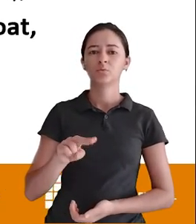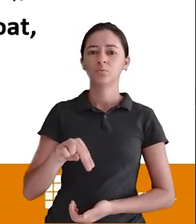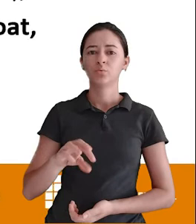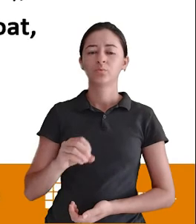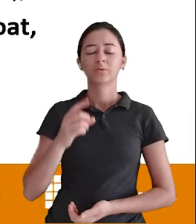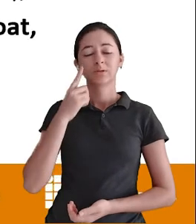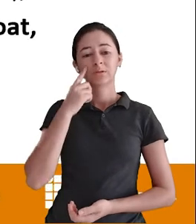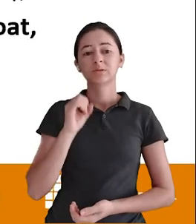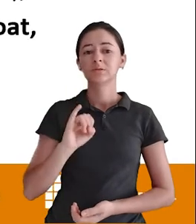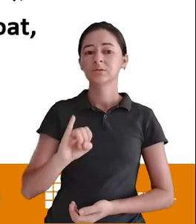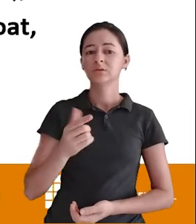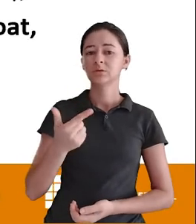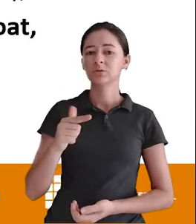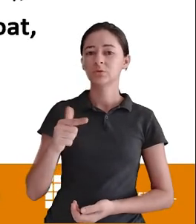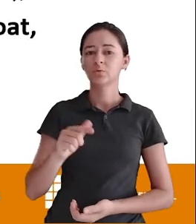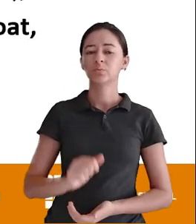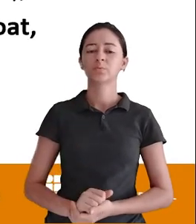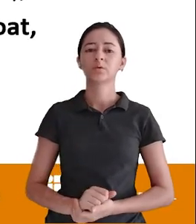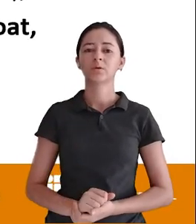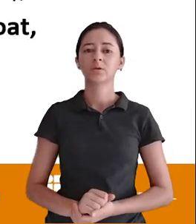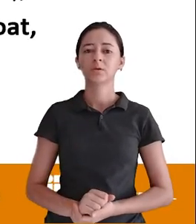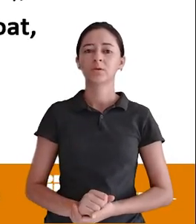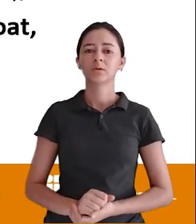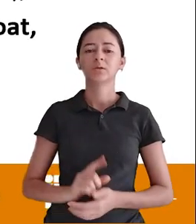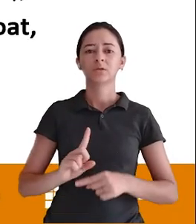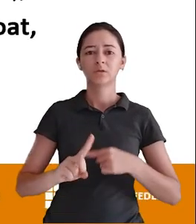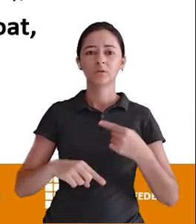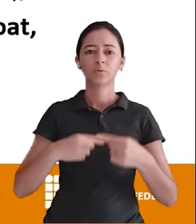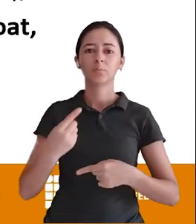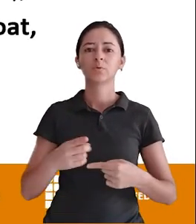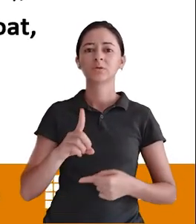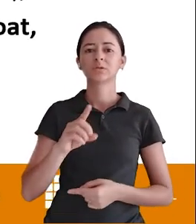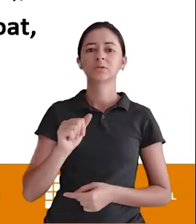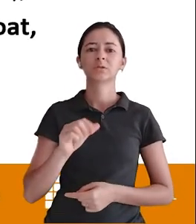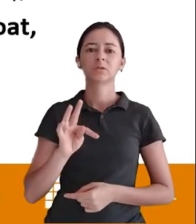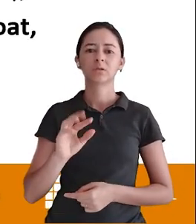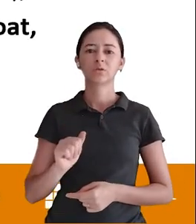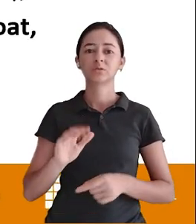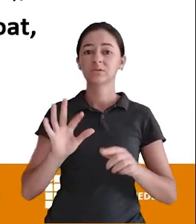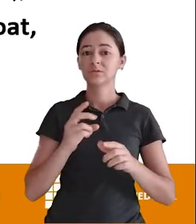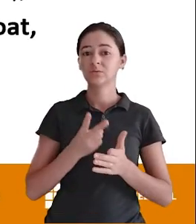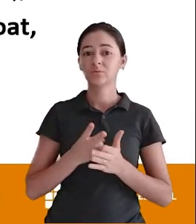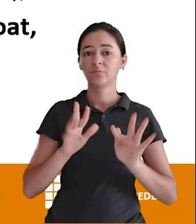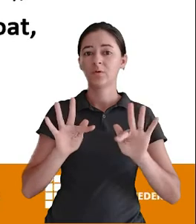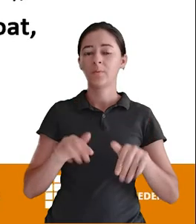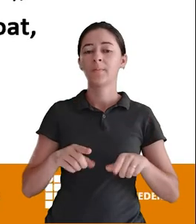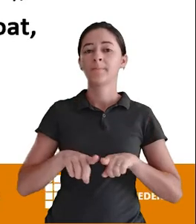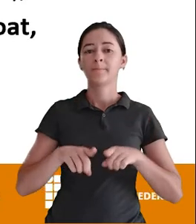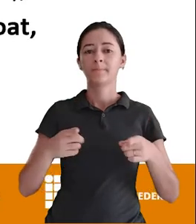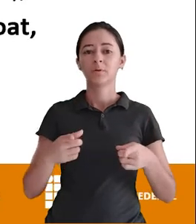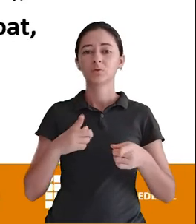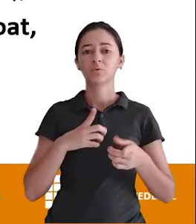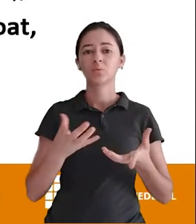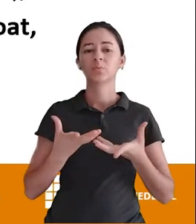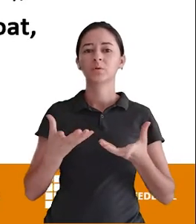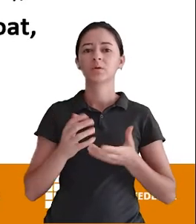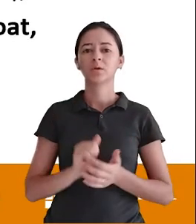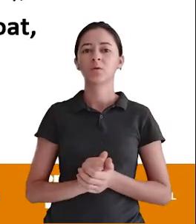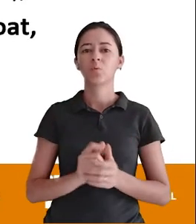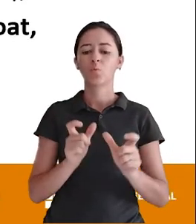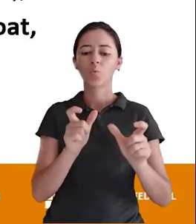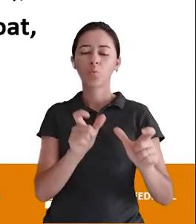Essa parte vermelha Aqui do código Ele ia ser inserido aqui Depois de data de nascimento Tá bom Mas como estou usando O after Para